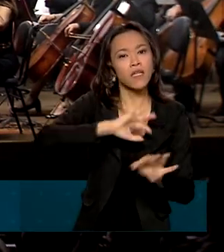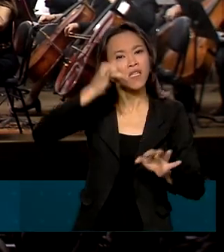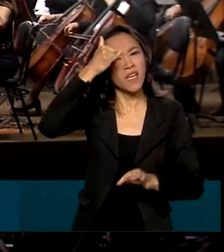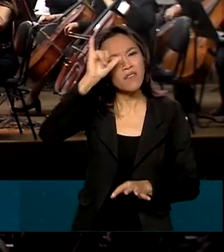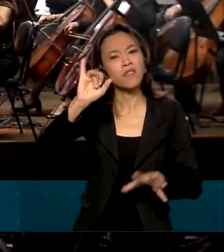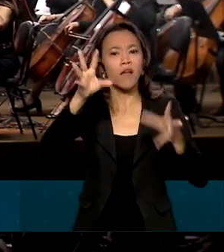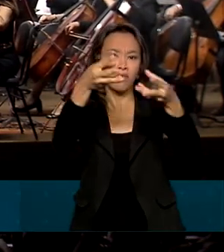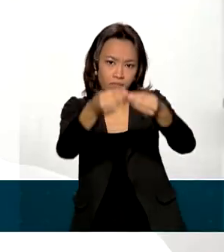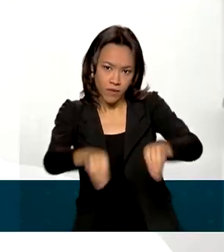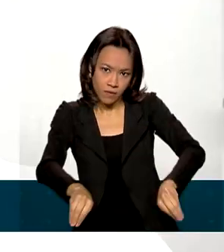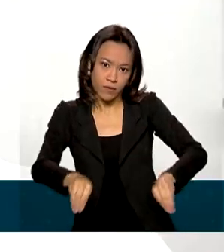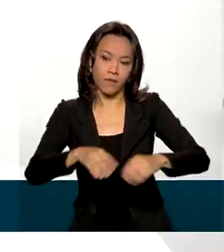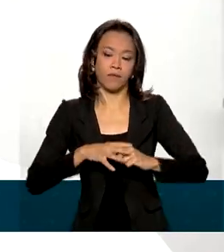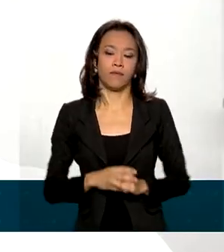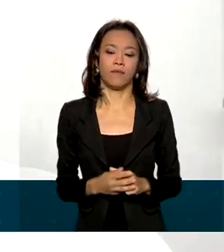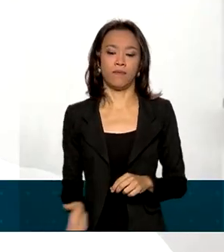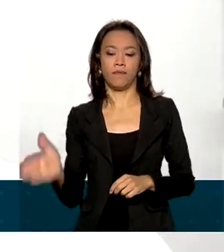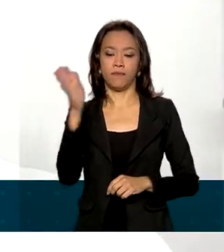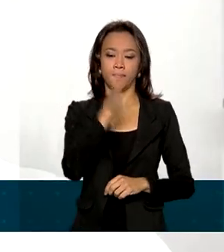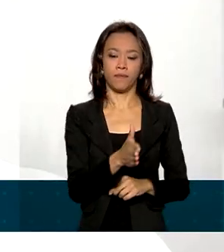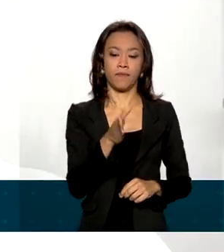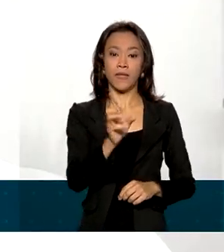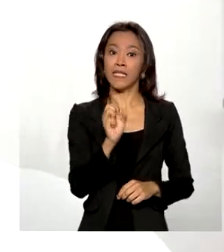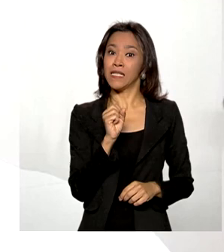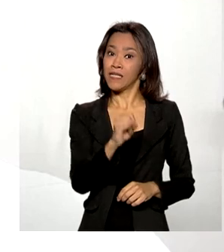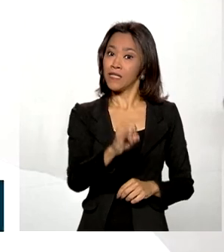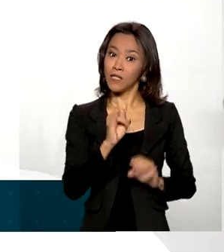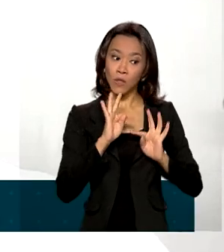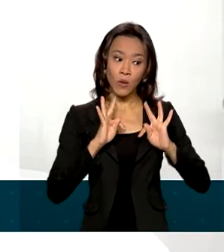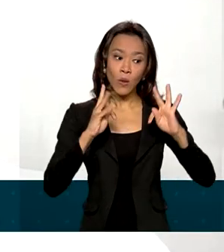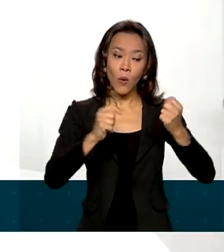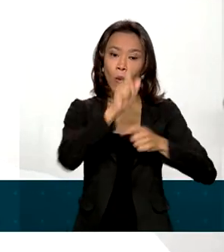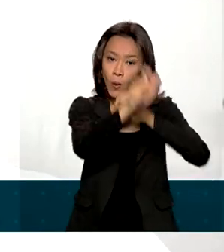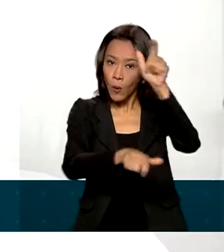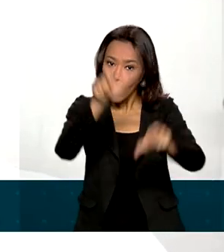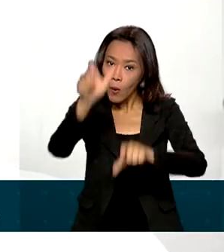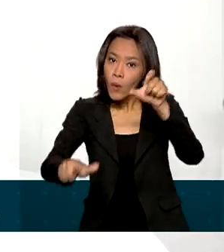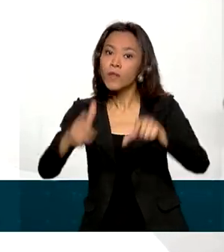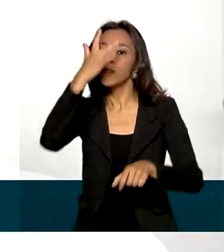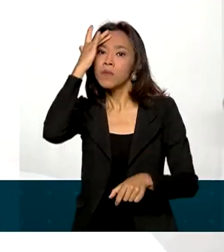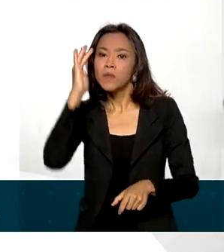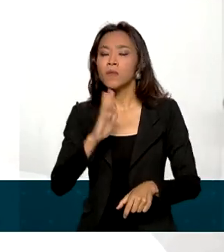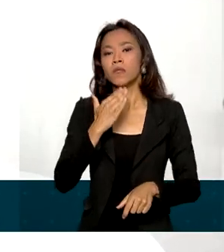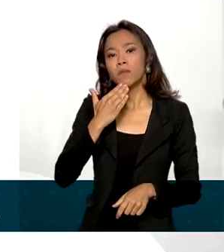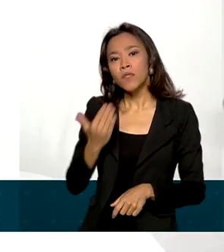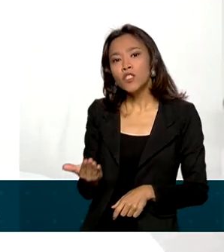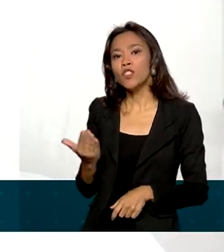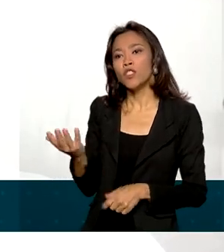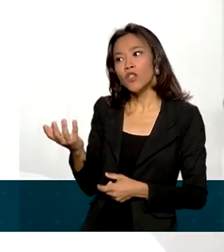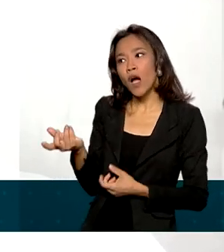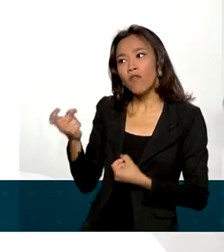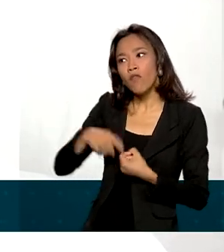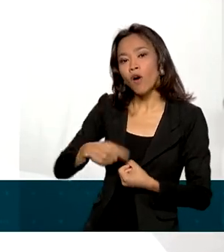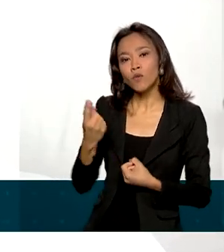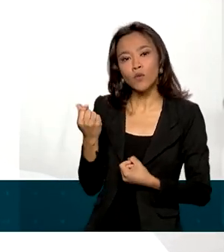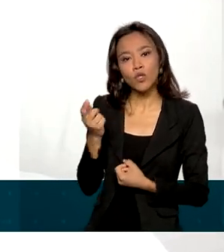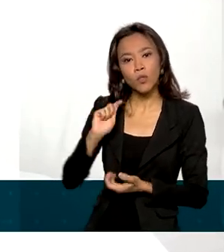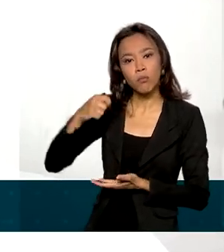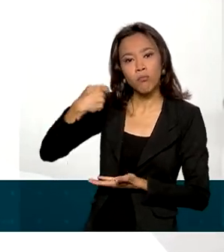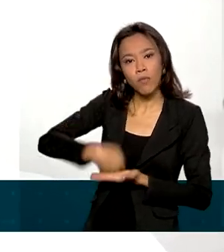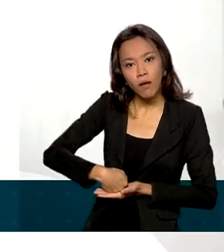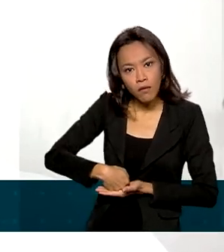grandes perdas. Se todos os consumidores solicitassem imediatamente o reembolso dos valores pagos